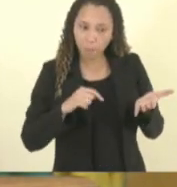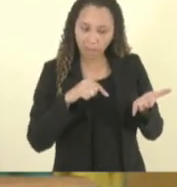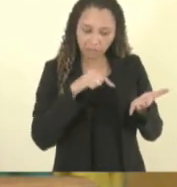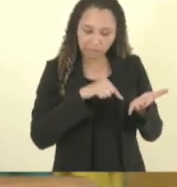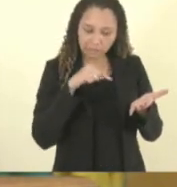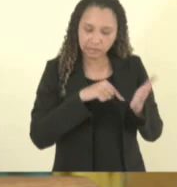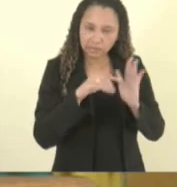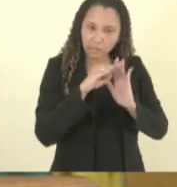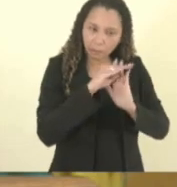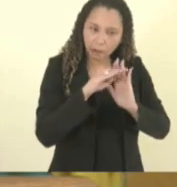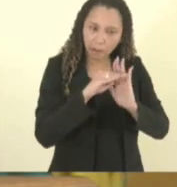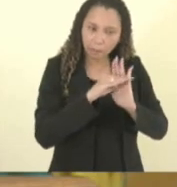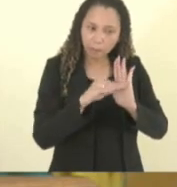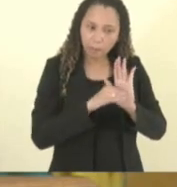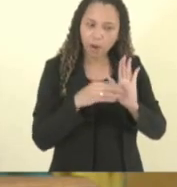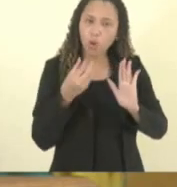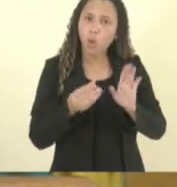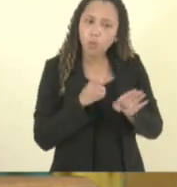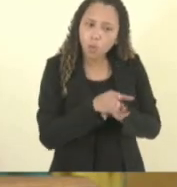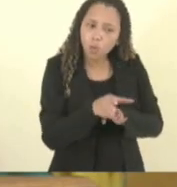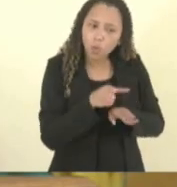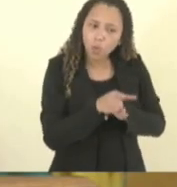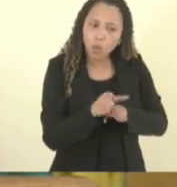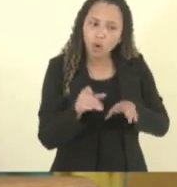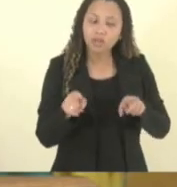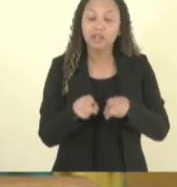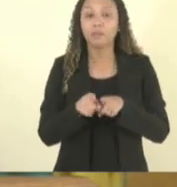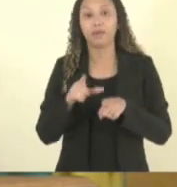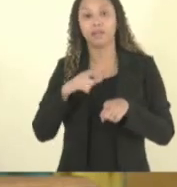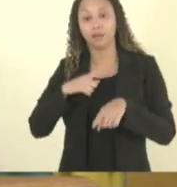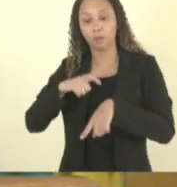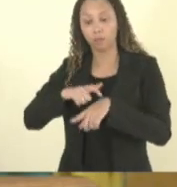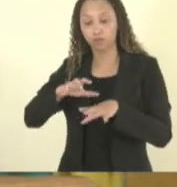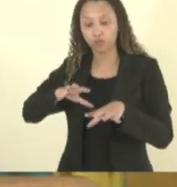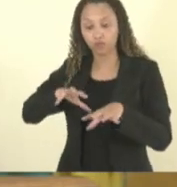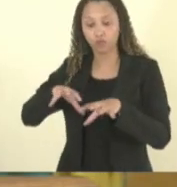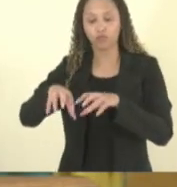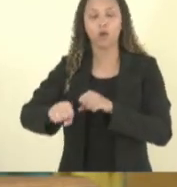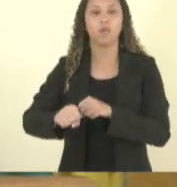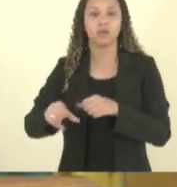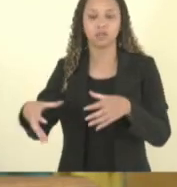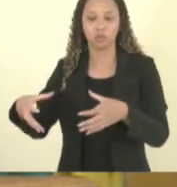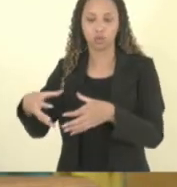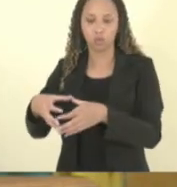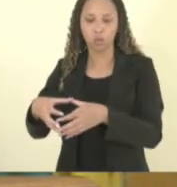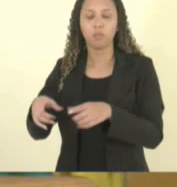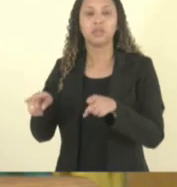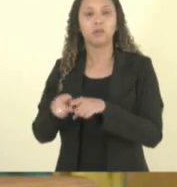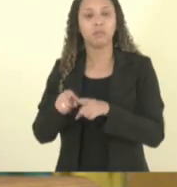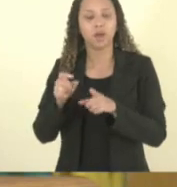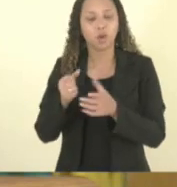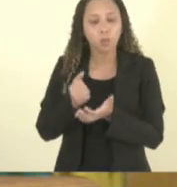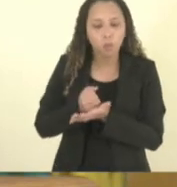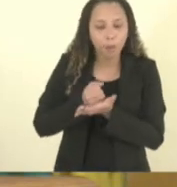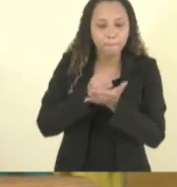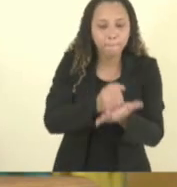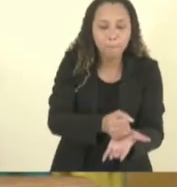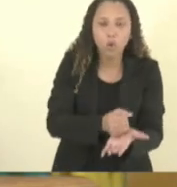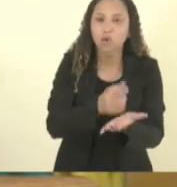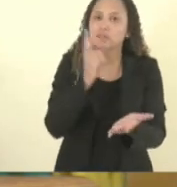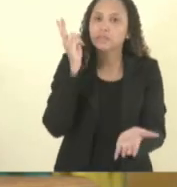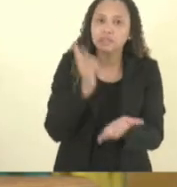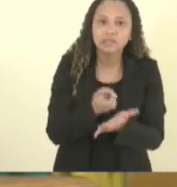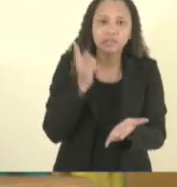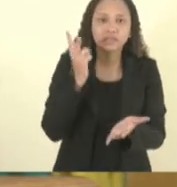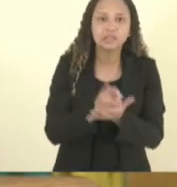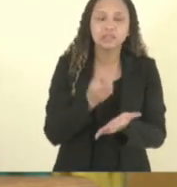temos feito formação em loco a gente tem feito um assessoramento contínuo dentro das nossas regionais